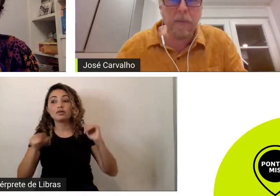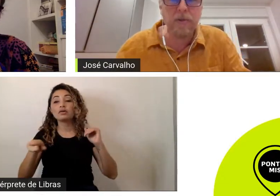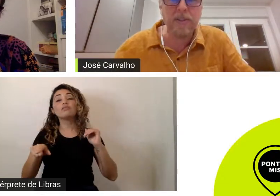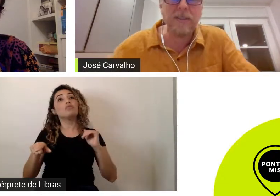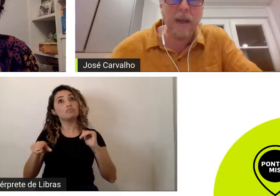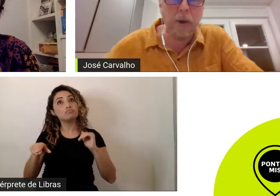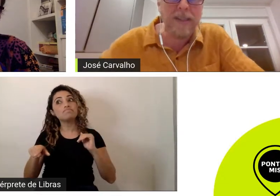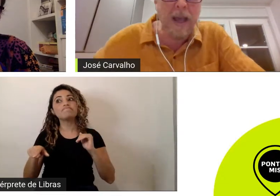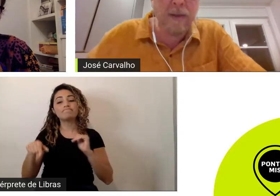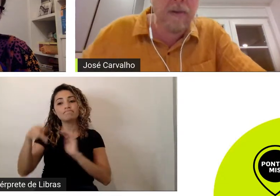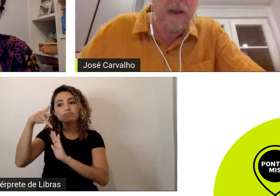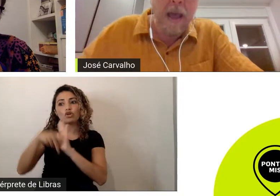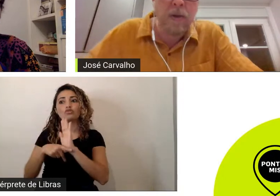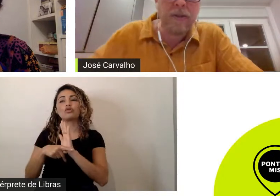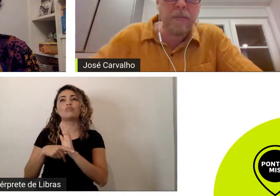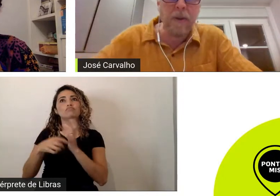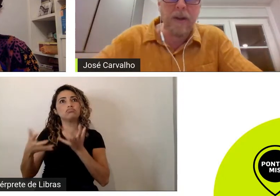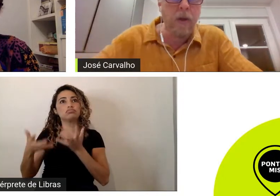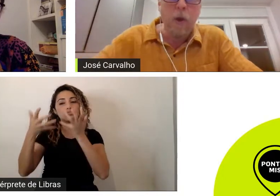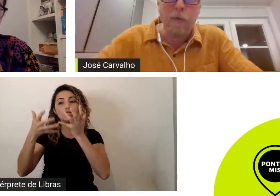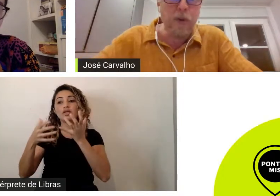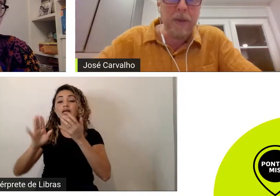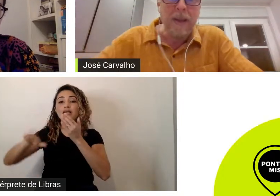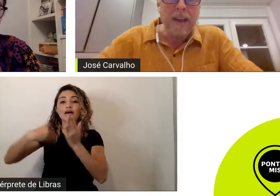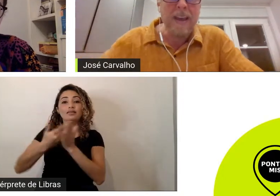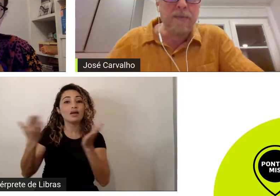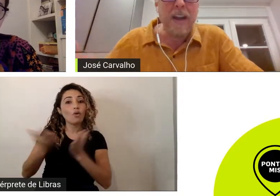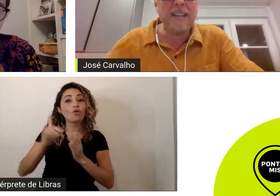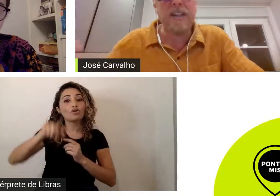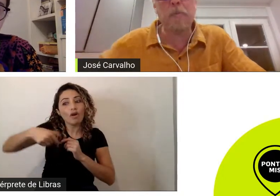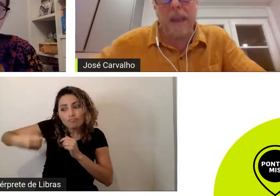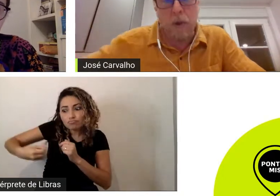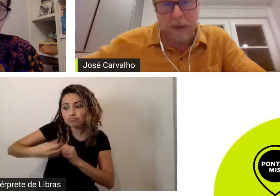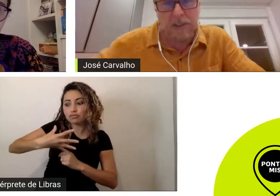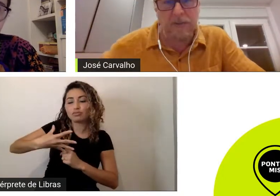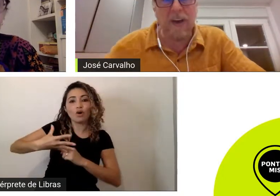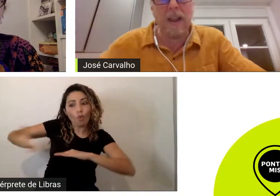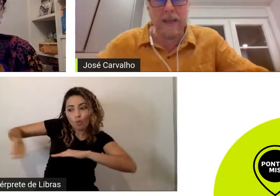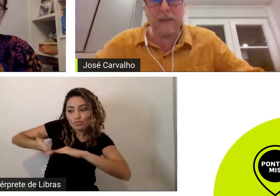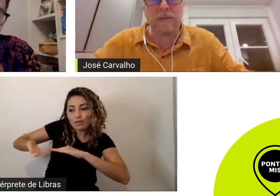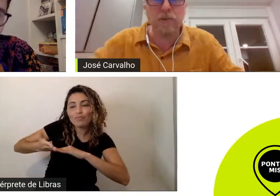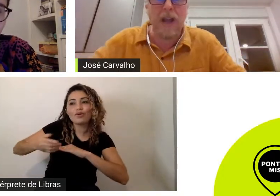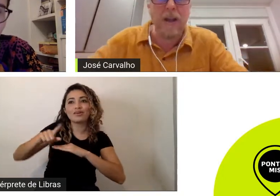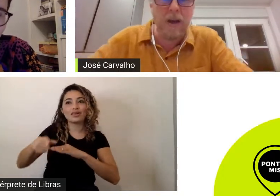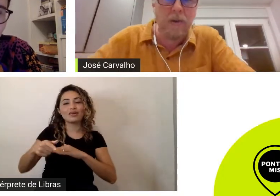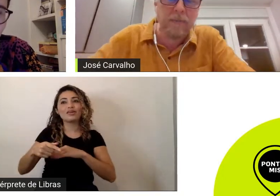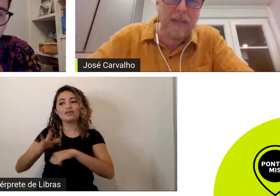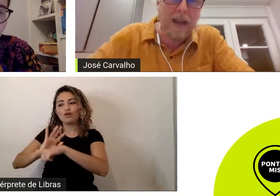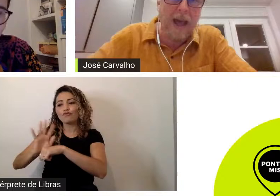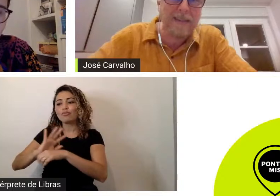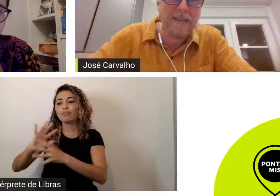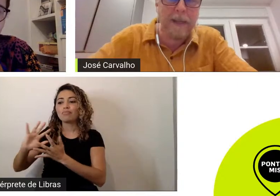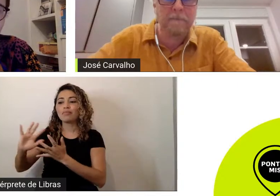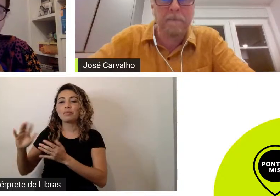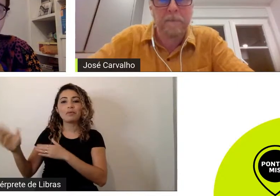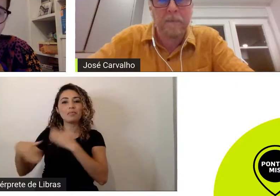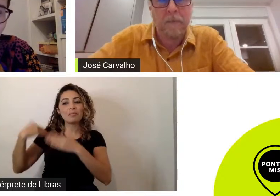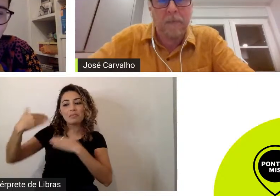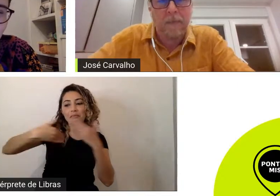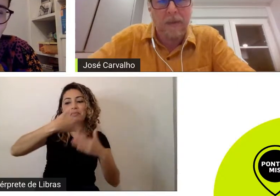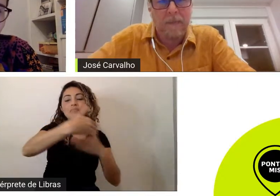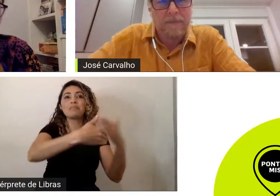hoje como eu disse é moderno é contemporâneo o filme envelheceu bem como a gente fala aí no jardão da classe